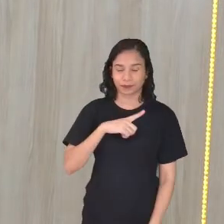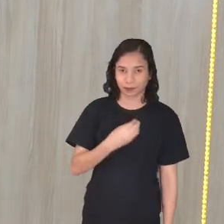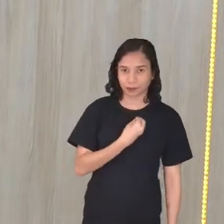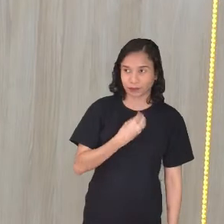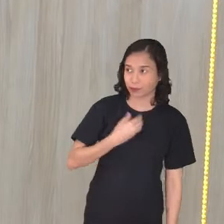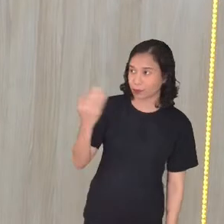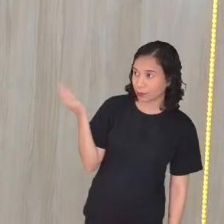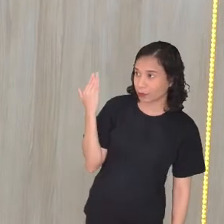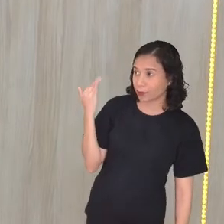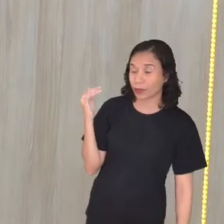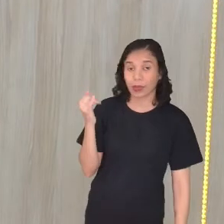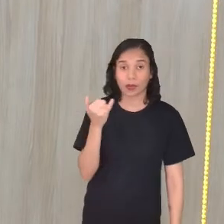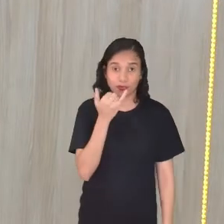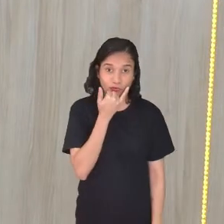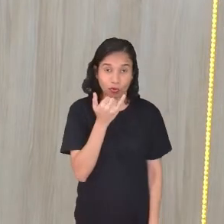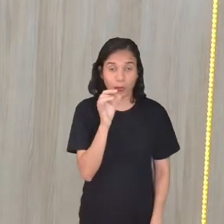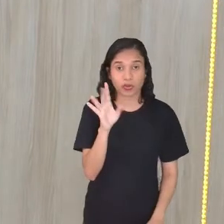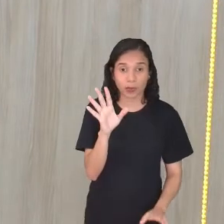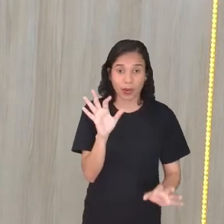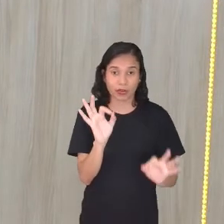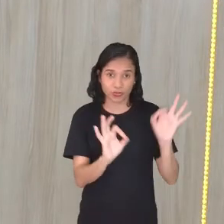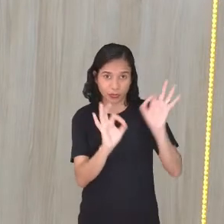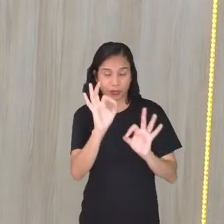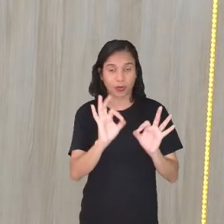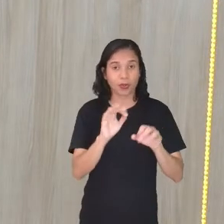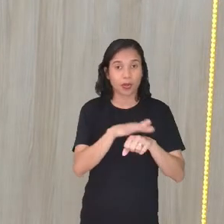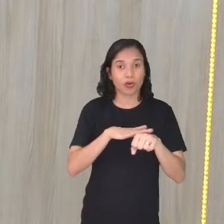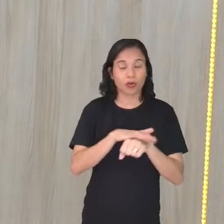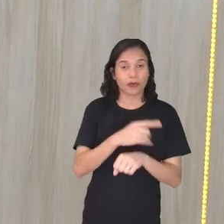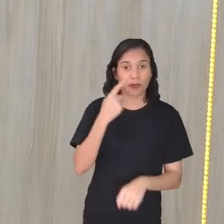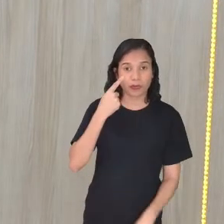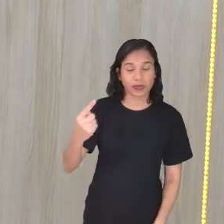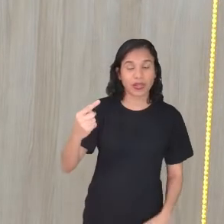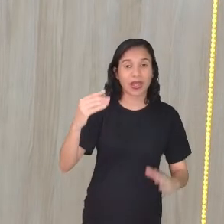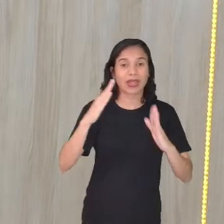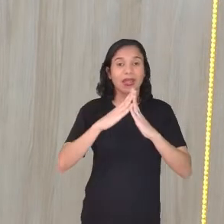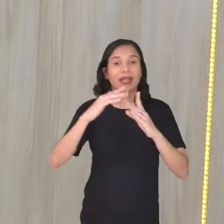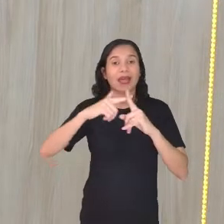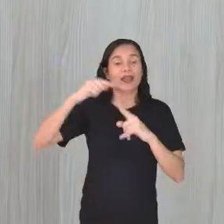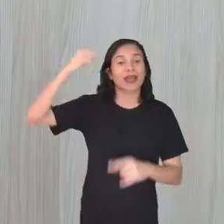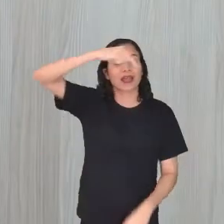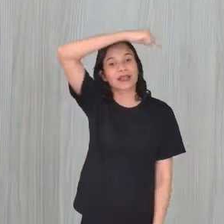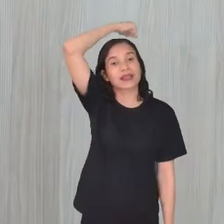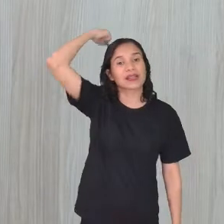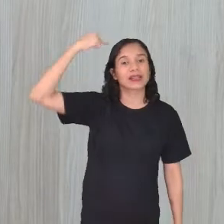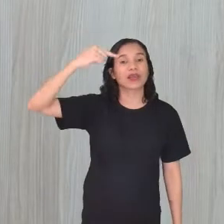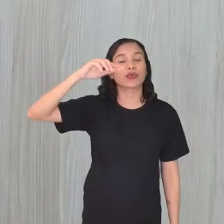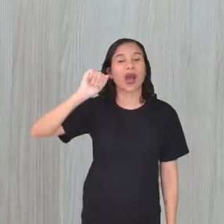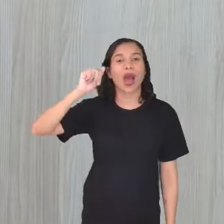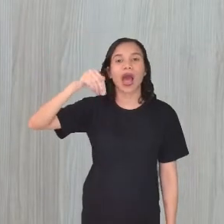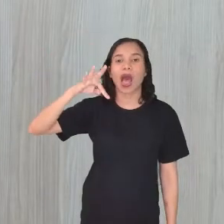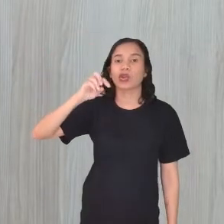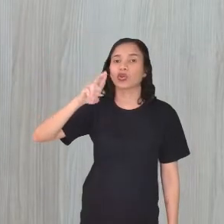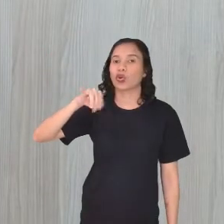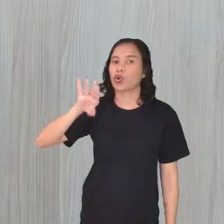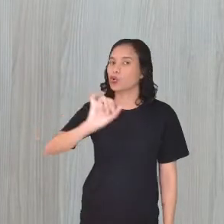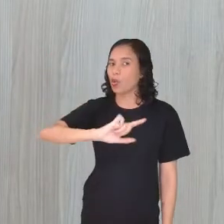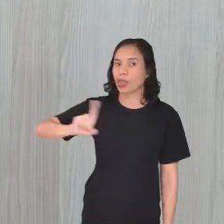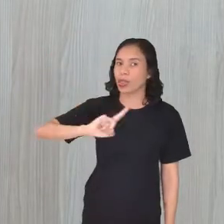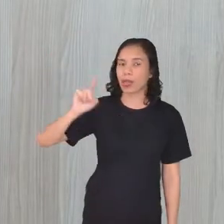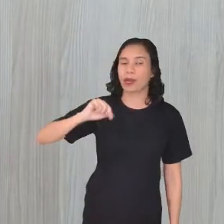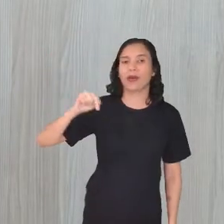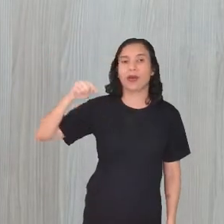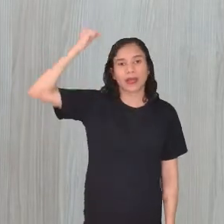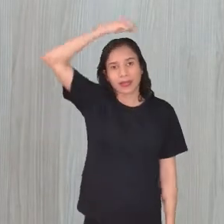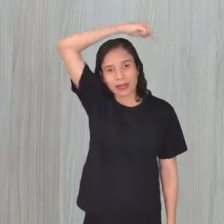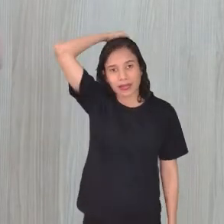E só para corrigir aqui, meu professor, eu estava falando com você da Igreja de Santo Antônio, mas não é a Igreja de Santo Amaro, tá, gente? Igreja de Santo Amaro das